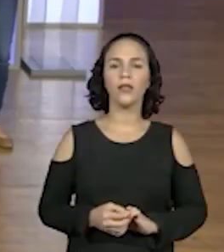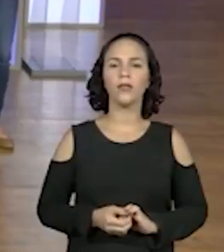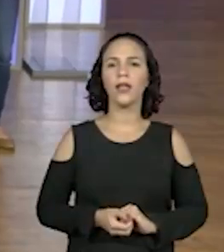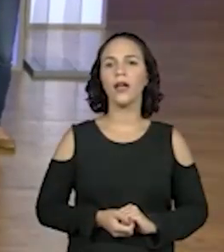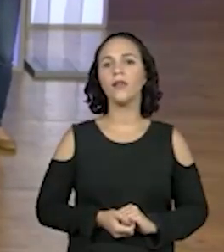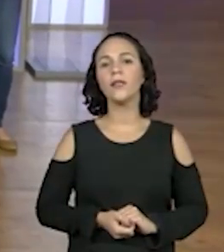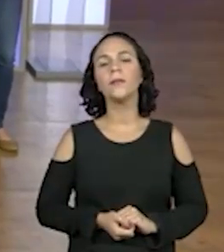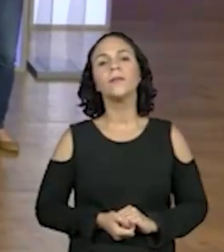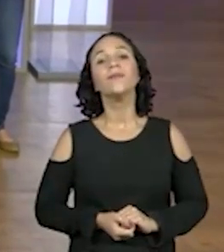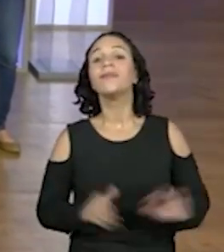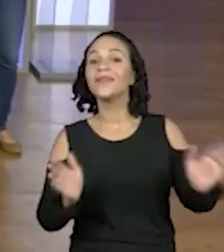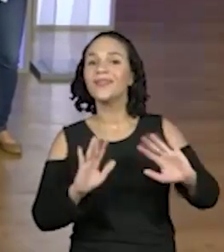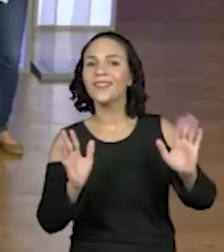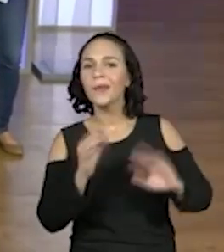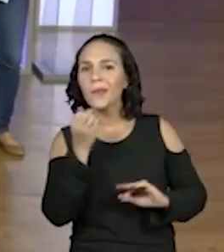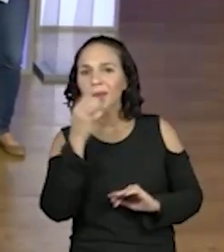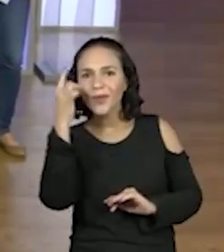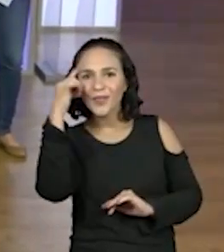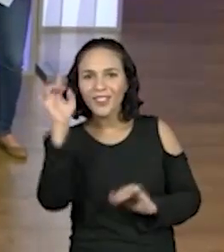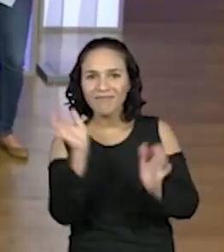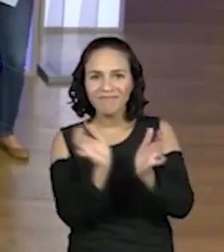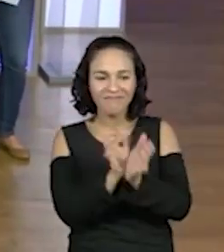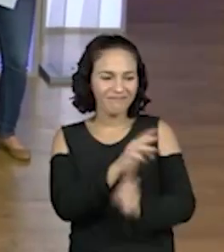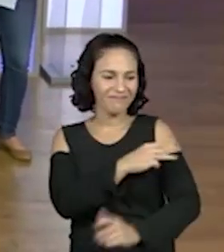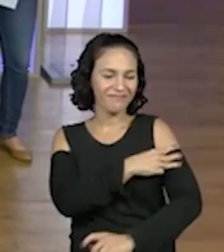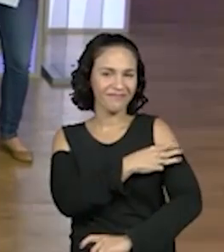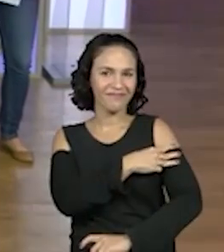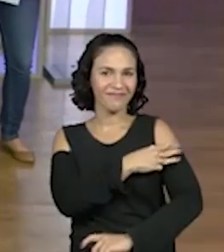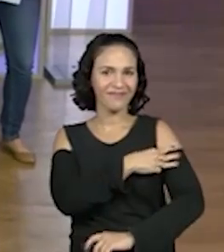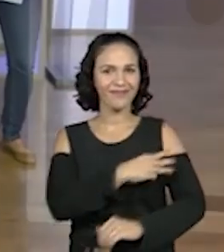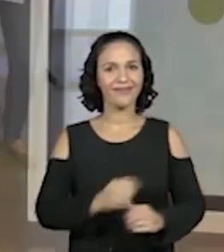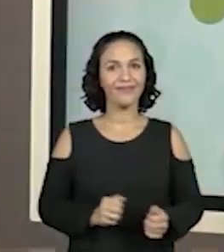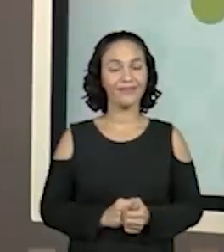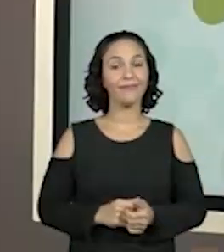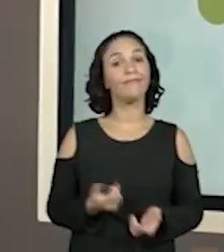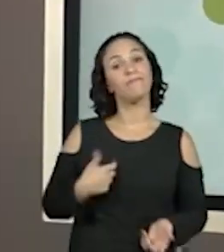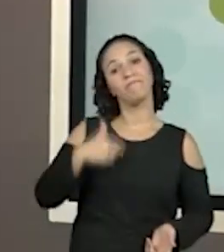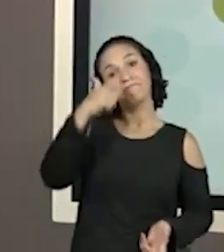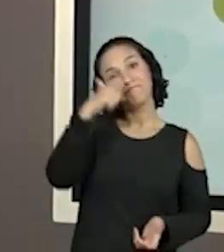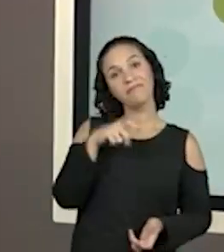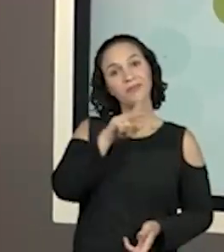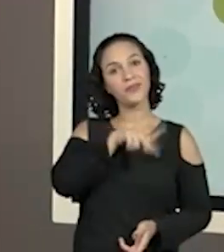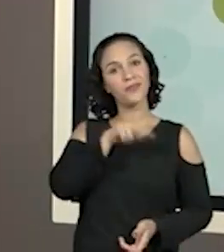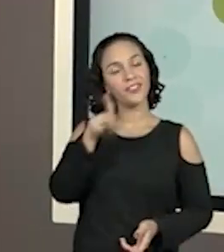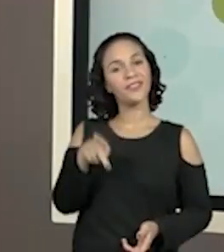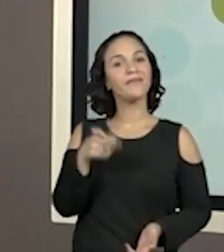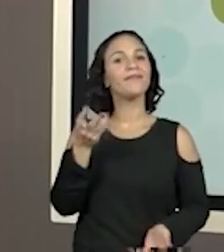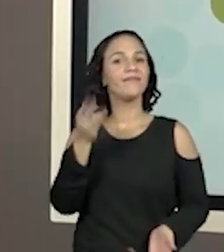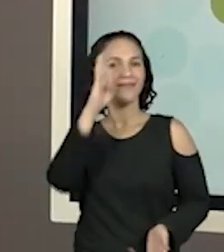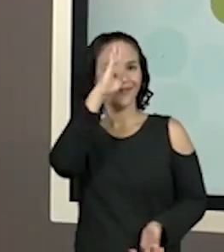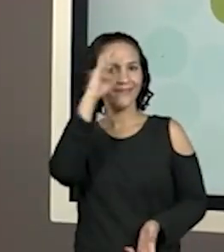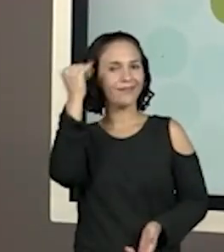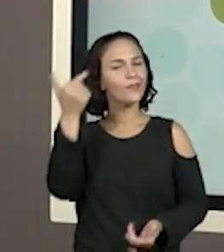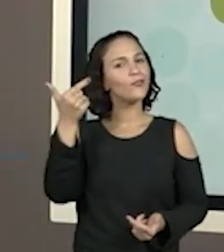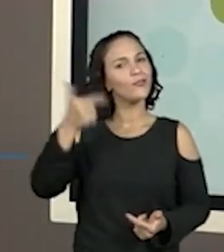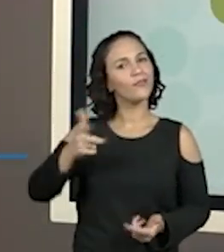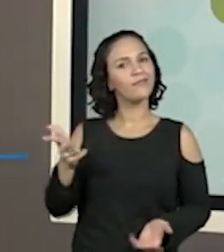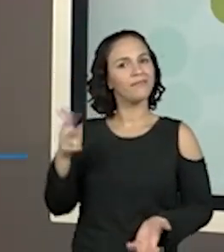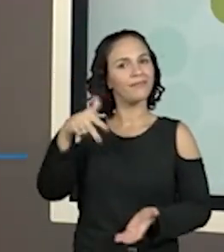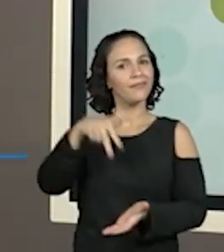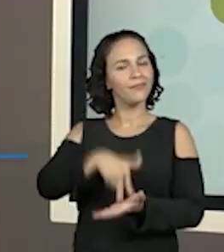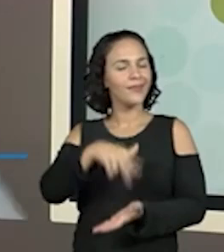Bom dia turma do terceiro ano, professora Regiane, mais uma vez aqui,